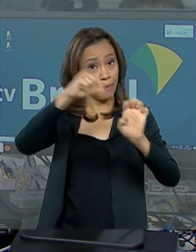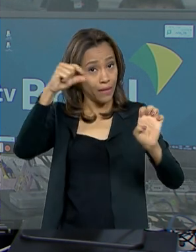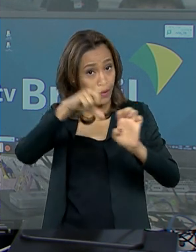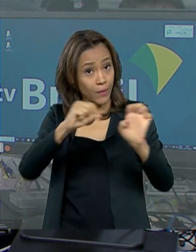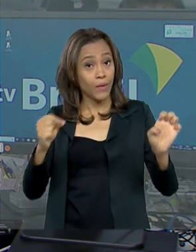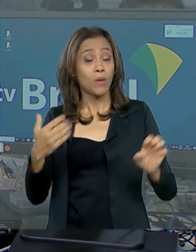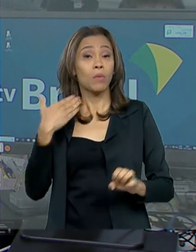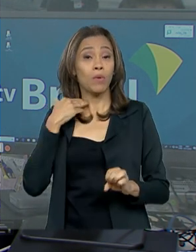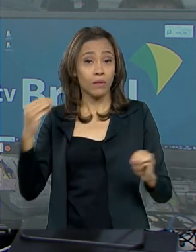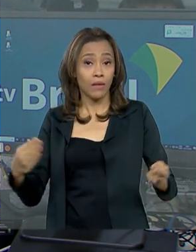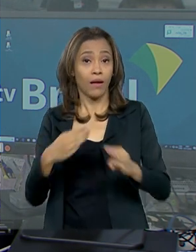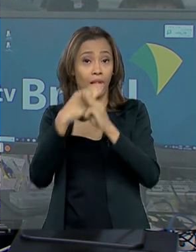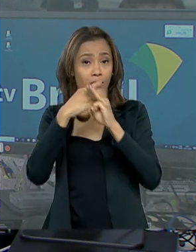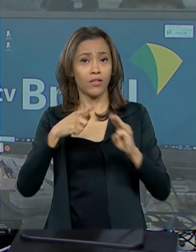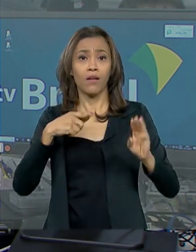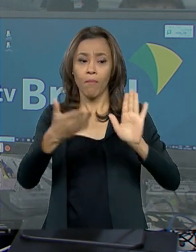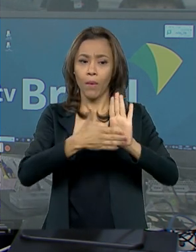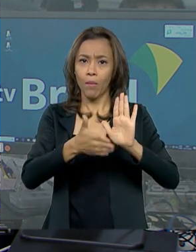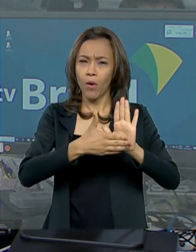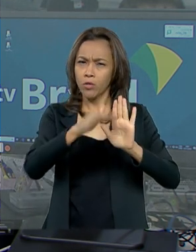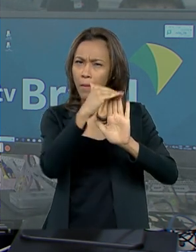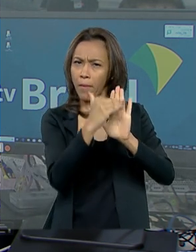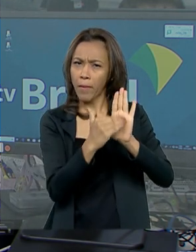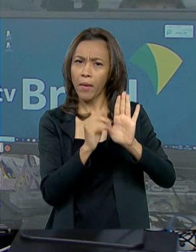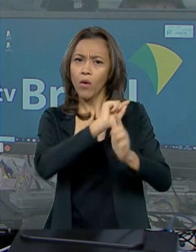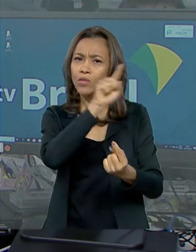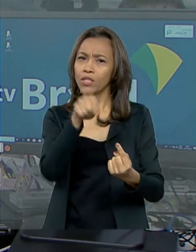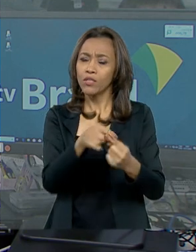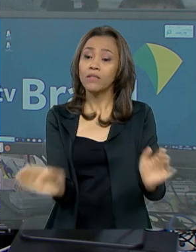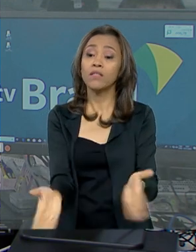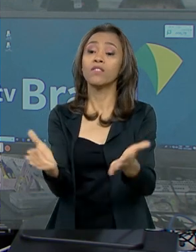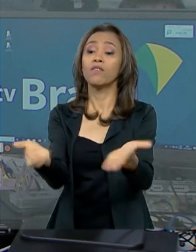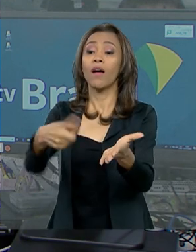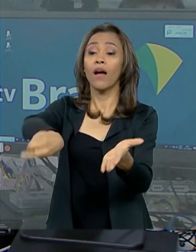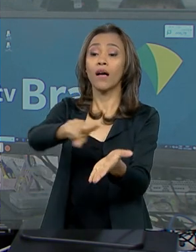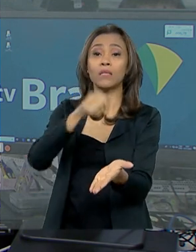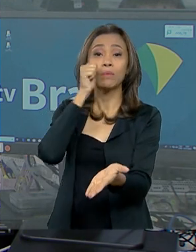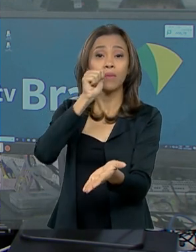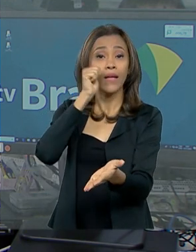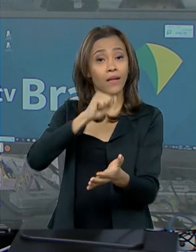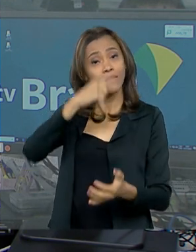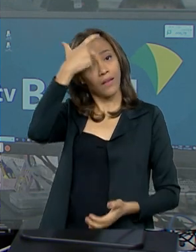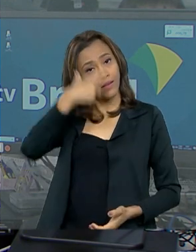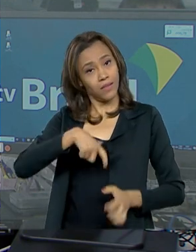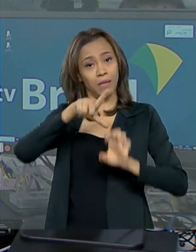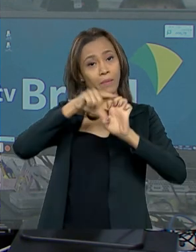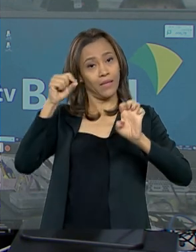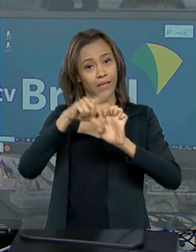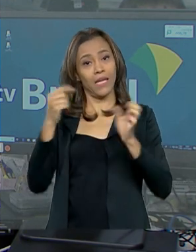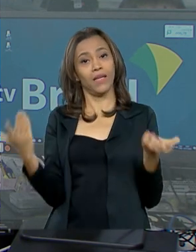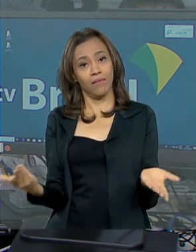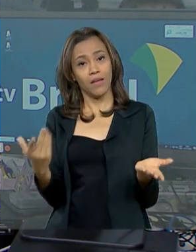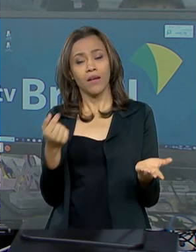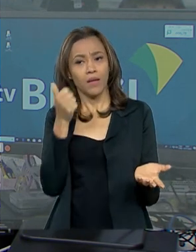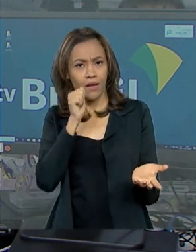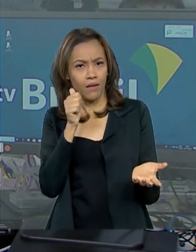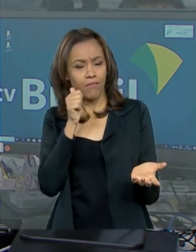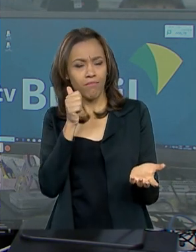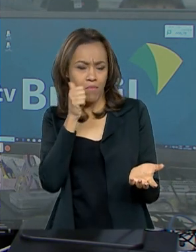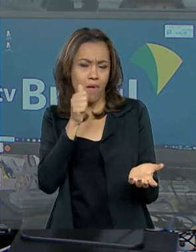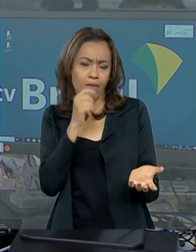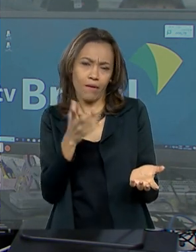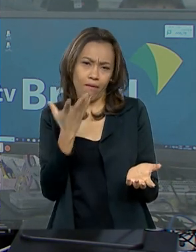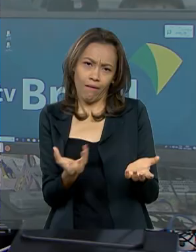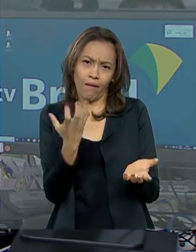Federal lançou um pacote de vantagens para incentivar o público feminino a empreender ou para aquela mulher que quer ampliar o